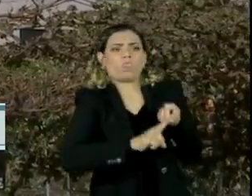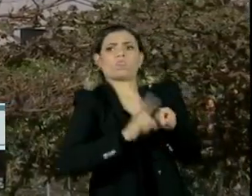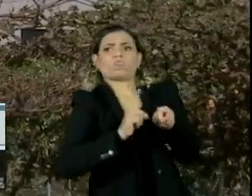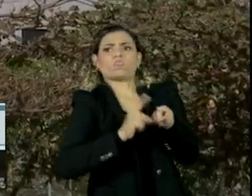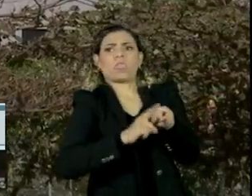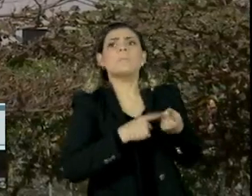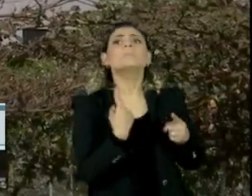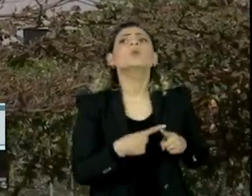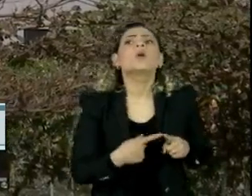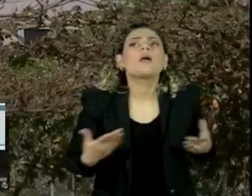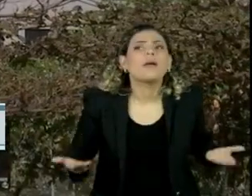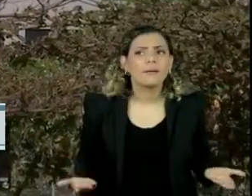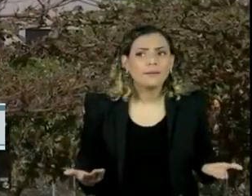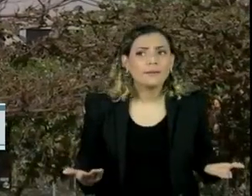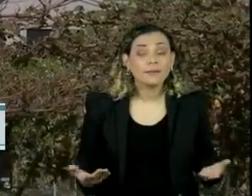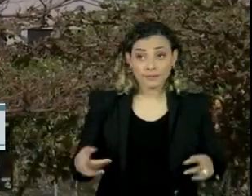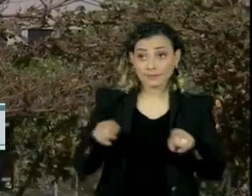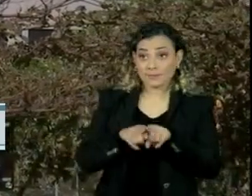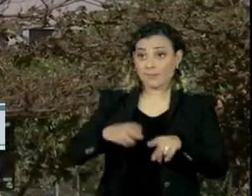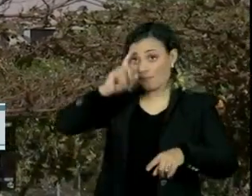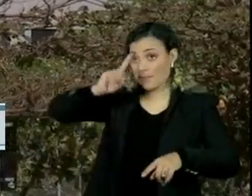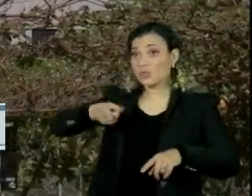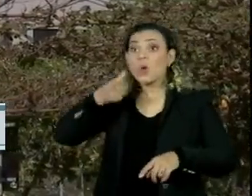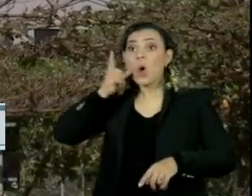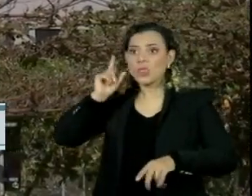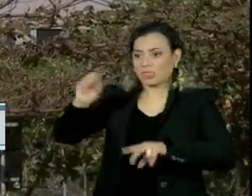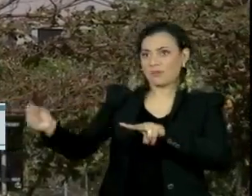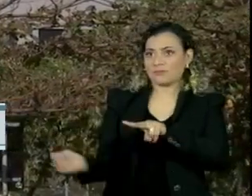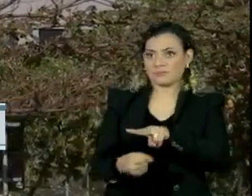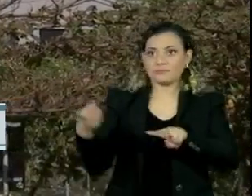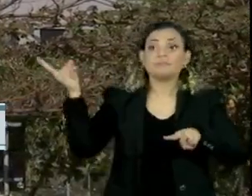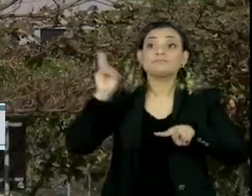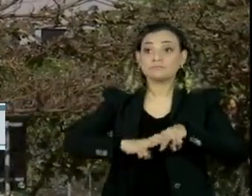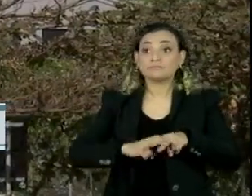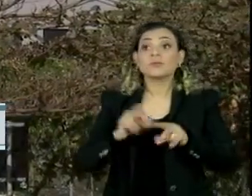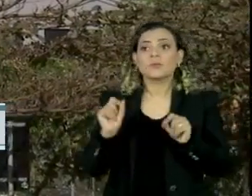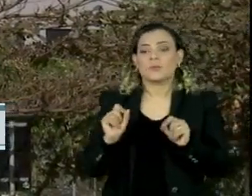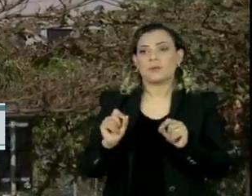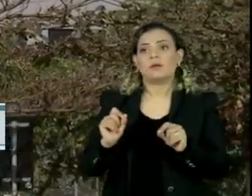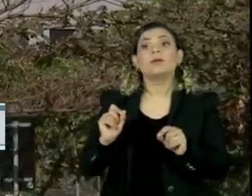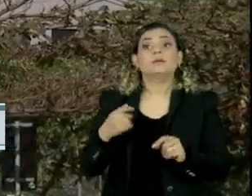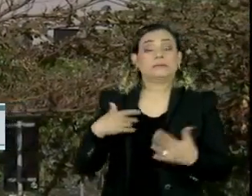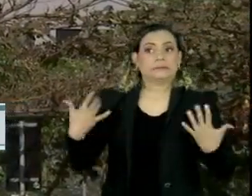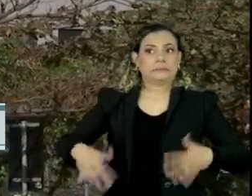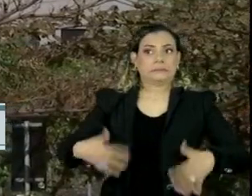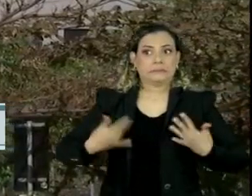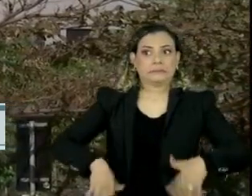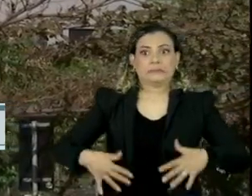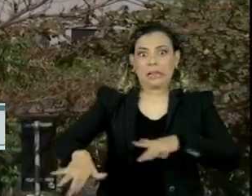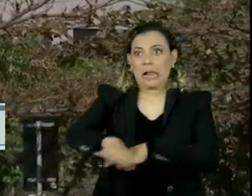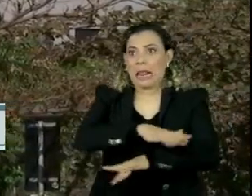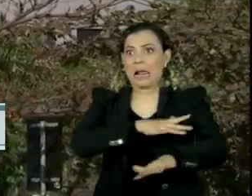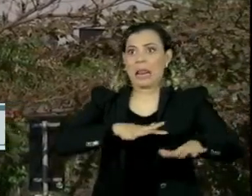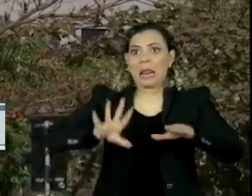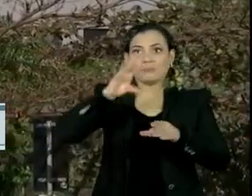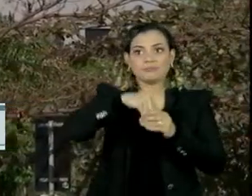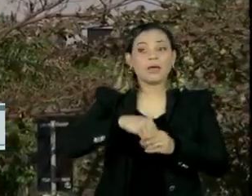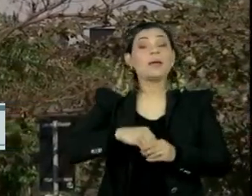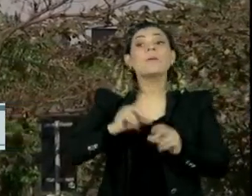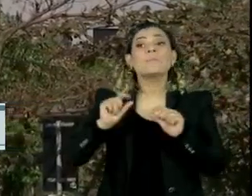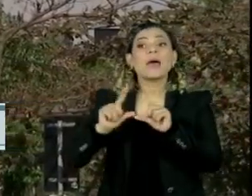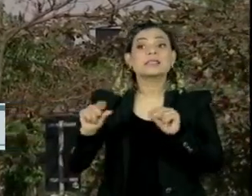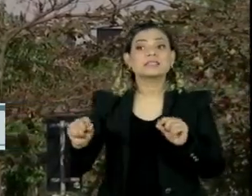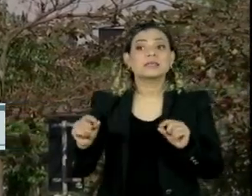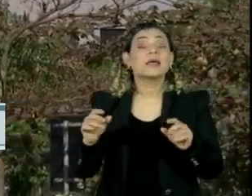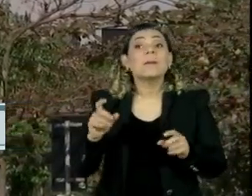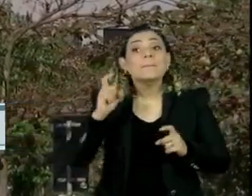a Polícia Federal. A prisão do ex-ministro ontem, no âmbito da Operação Acesso Pago, causou um alvoroço em Brasília. O principal